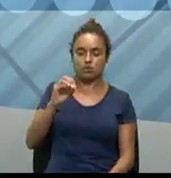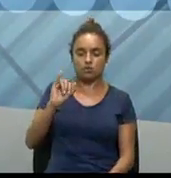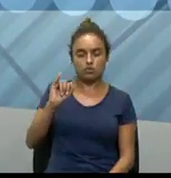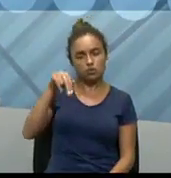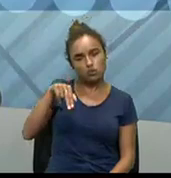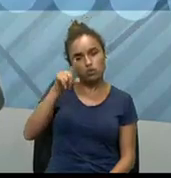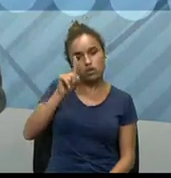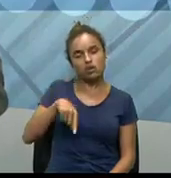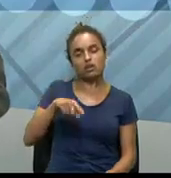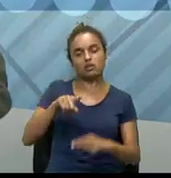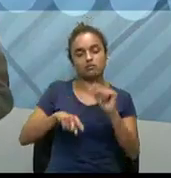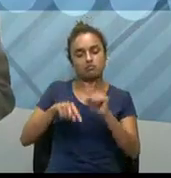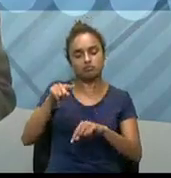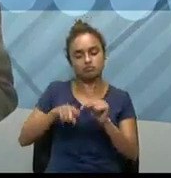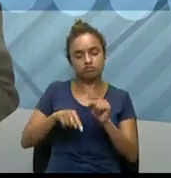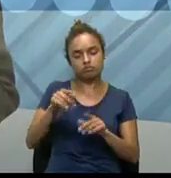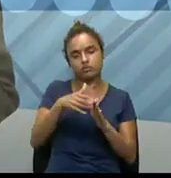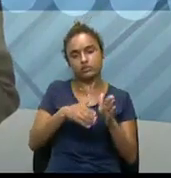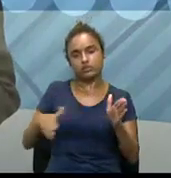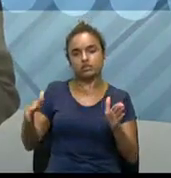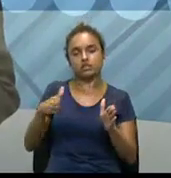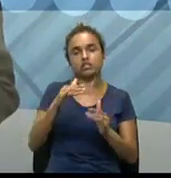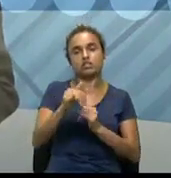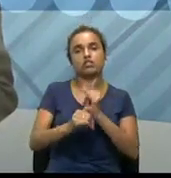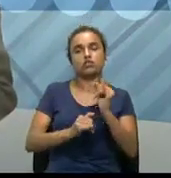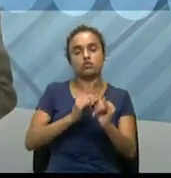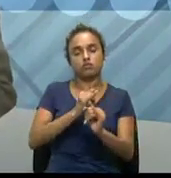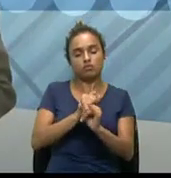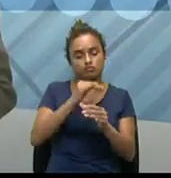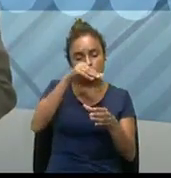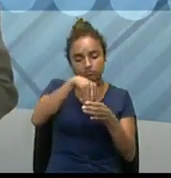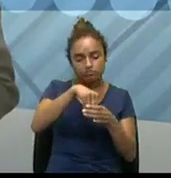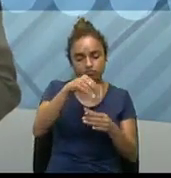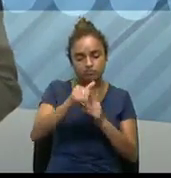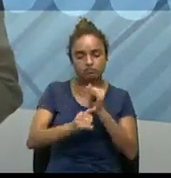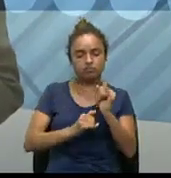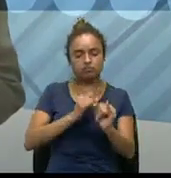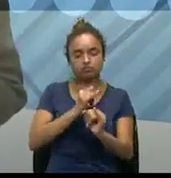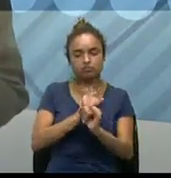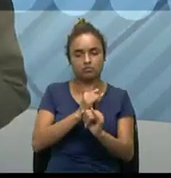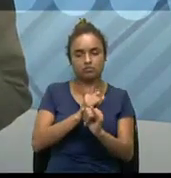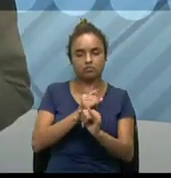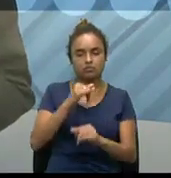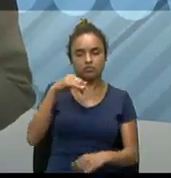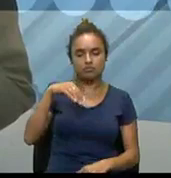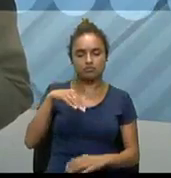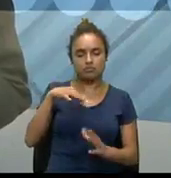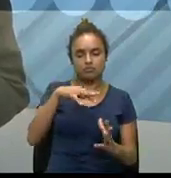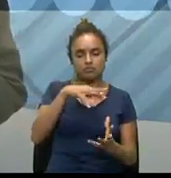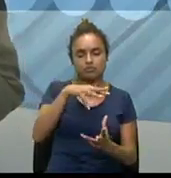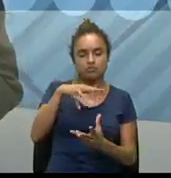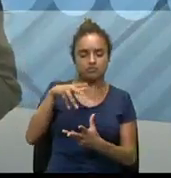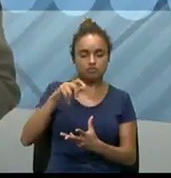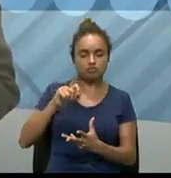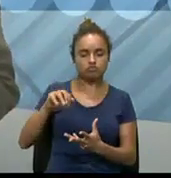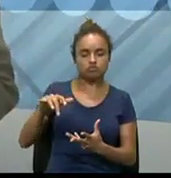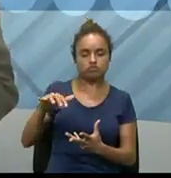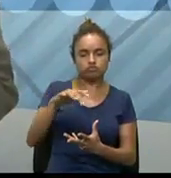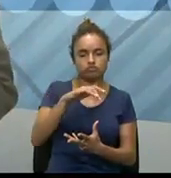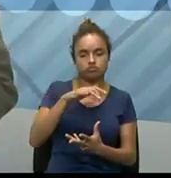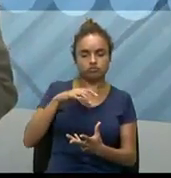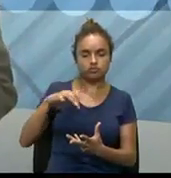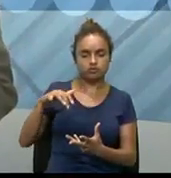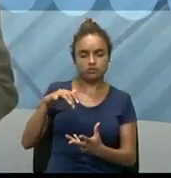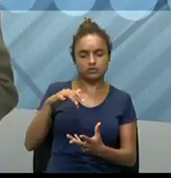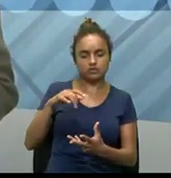moeda válida, Digetan, funcionando pelo mundo inteiro. E, e aí, a gente